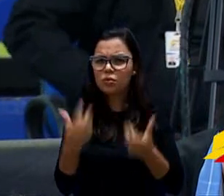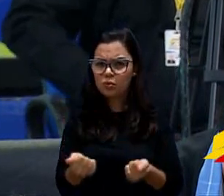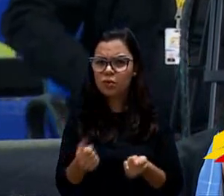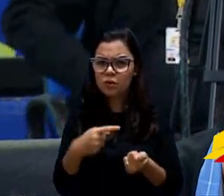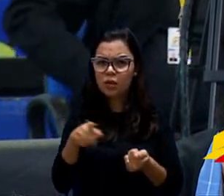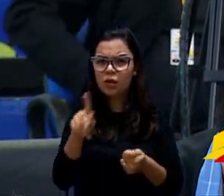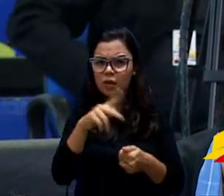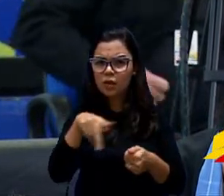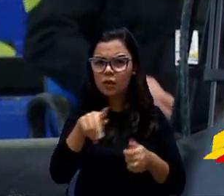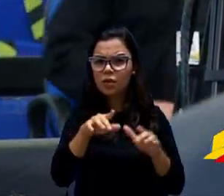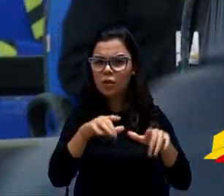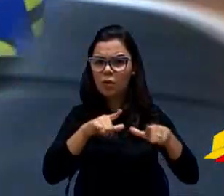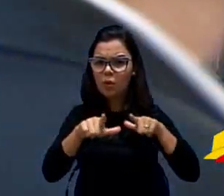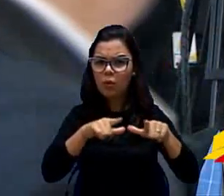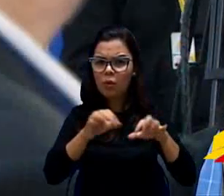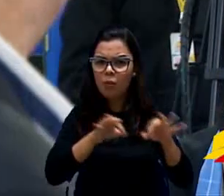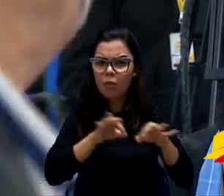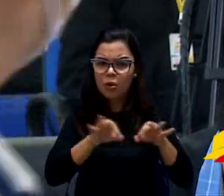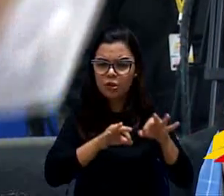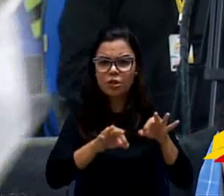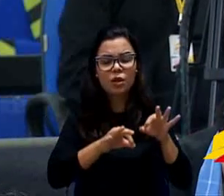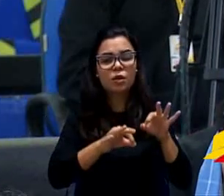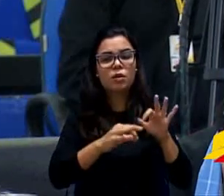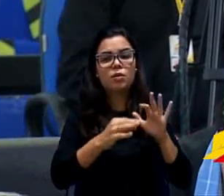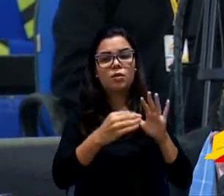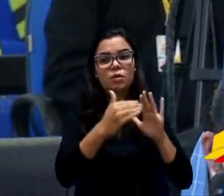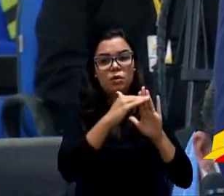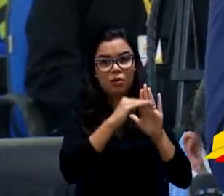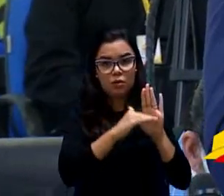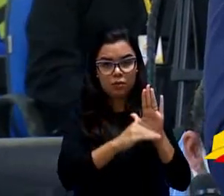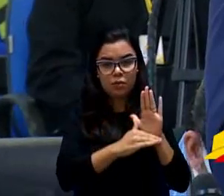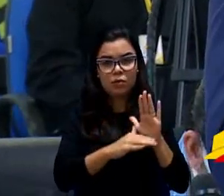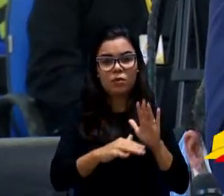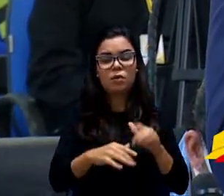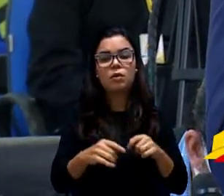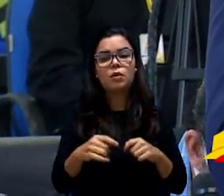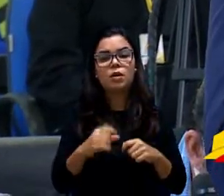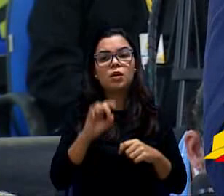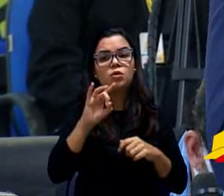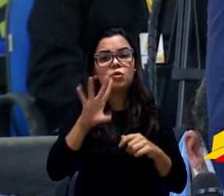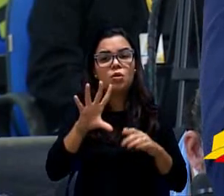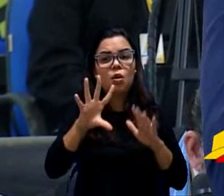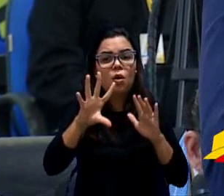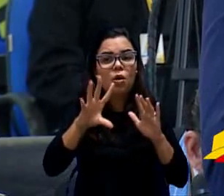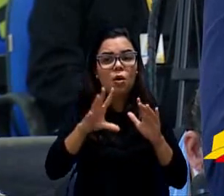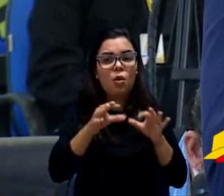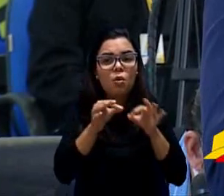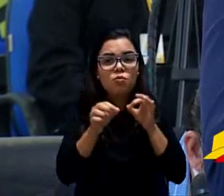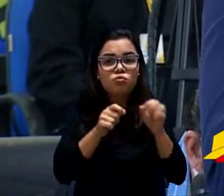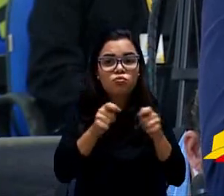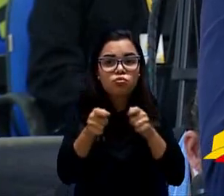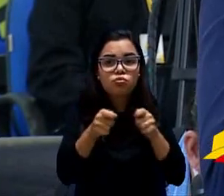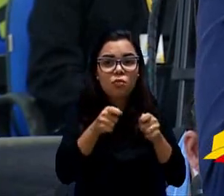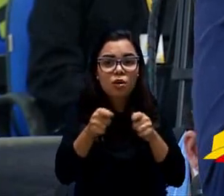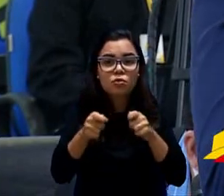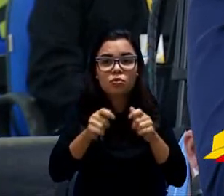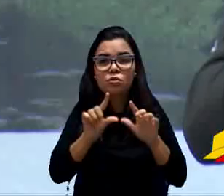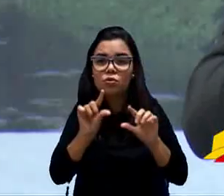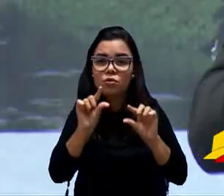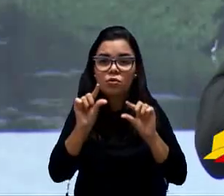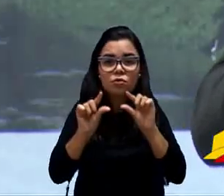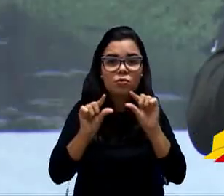O que o vereador vem destacar é somente uma adequação para que não parem dúvidas. São várias.